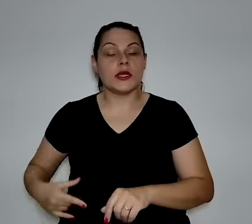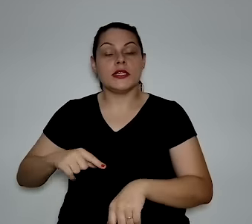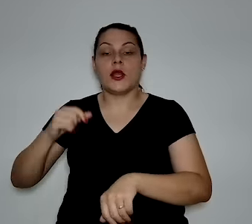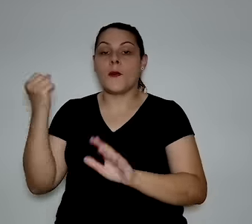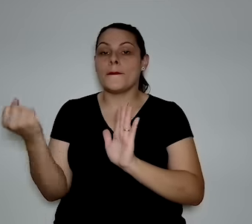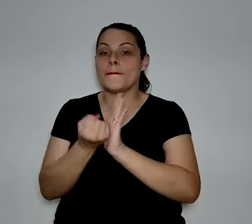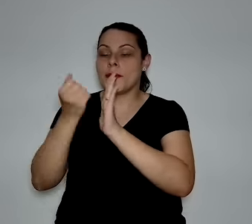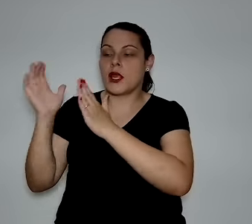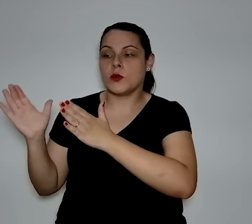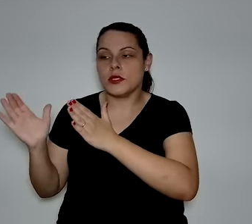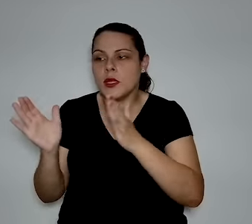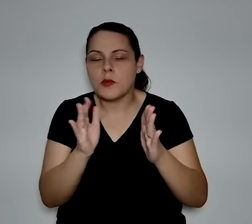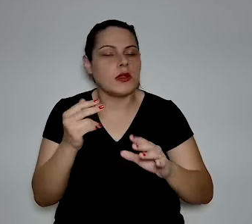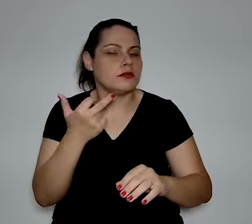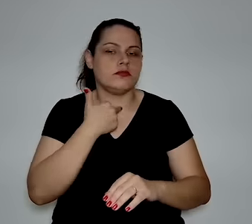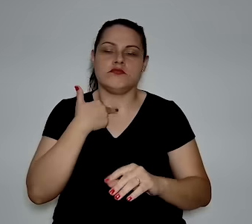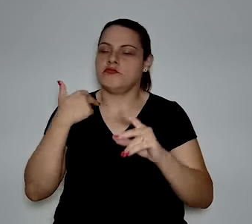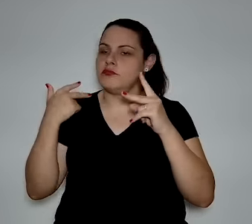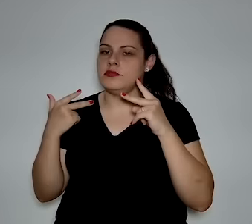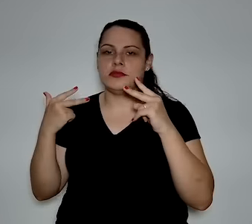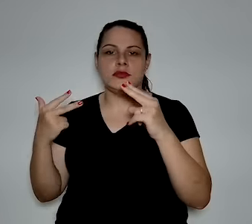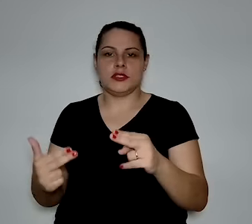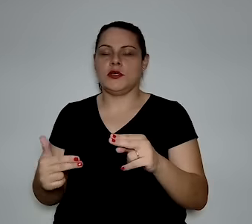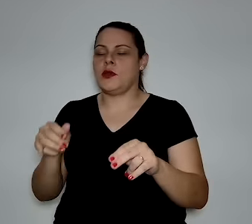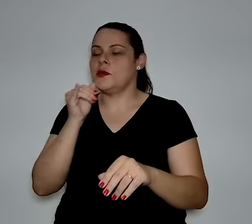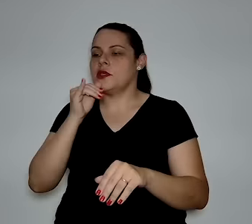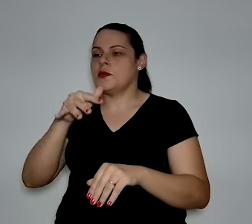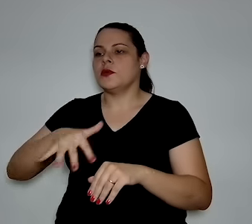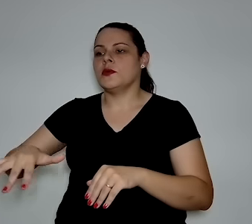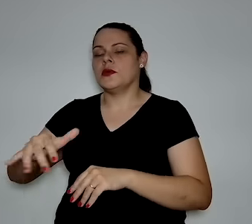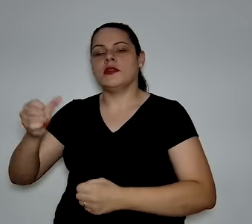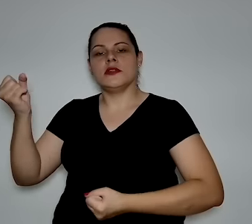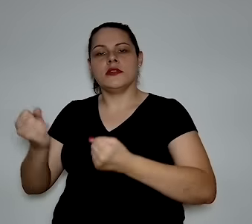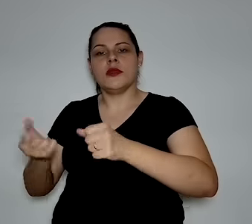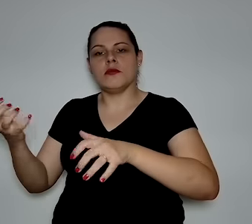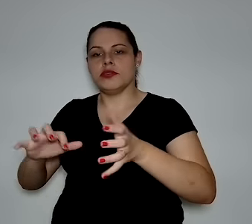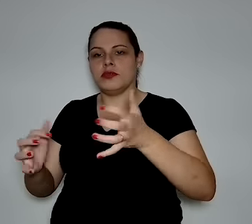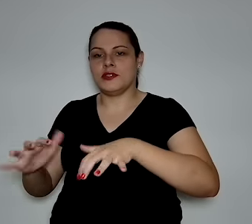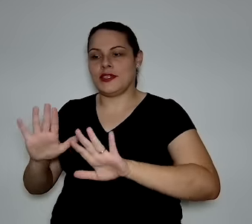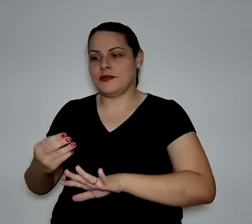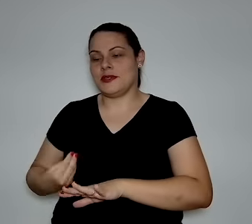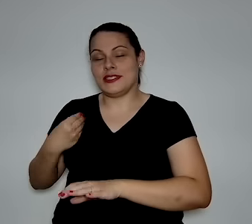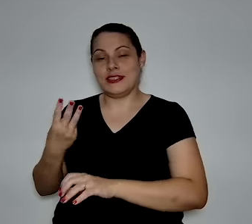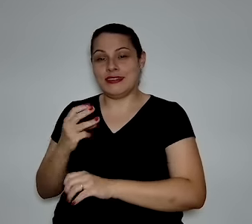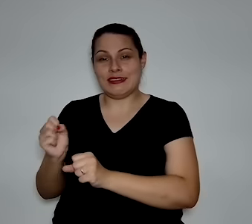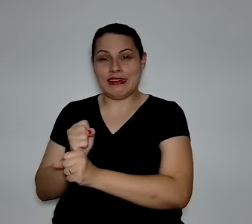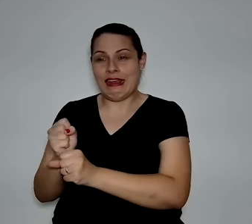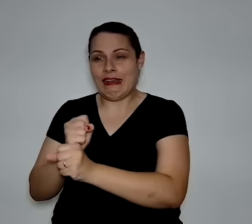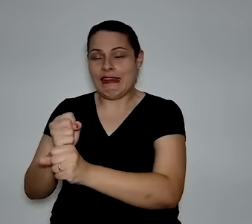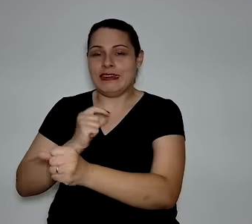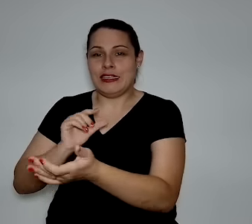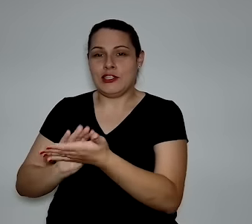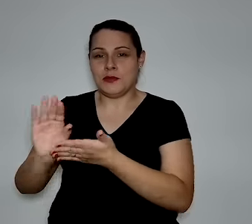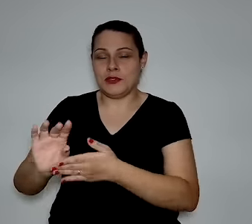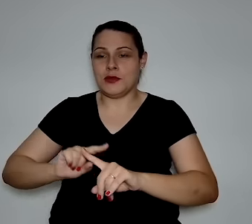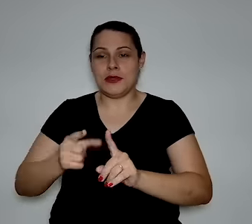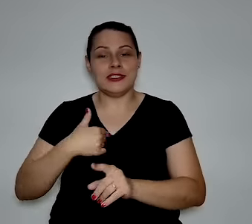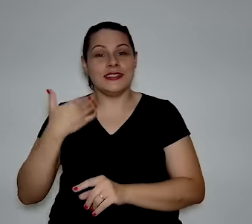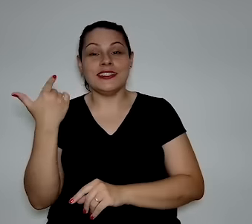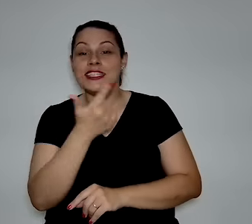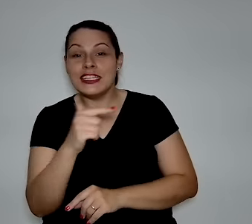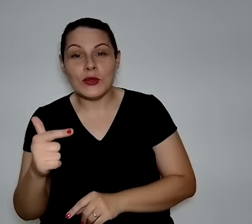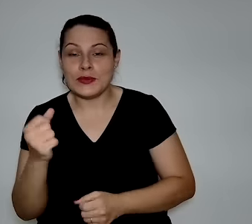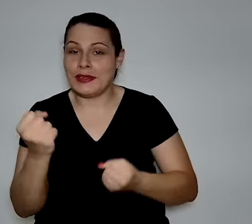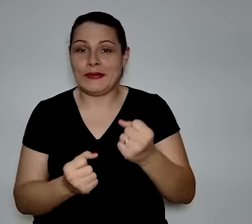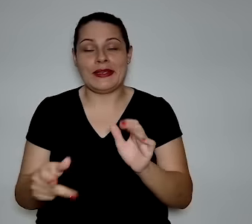marco temporal, não pode ser igual a indústria automobilística, né? Que está aí há 30 anos ganhando subsídio, a gente